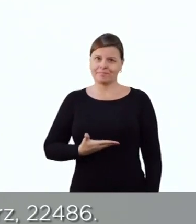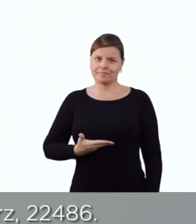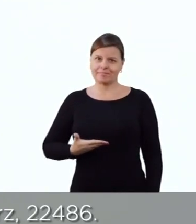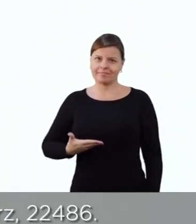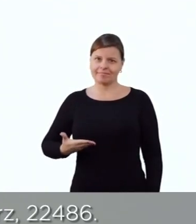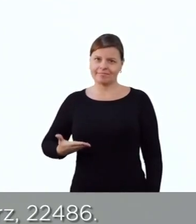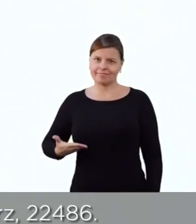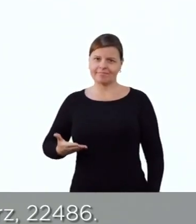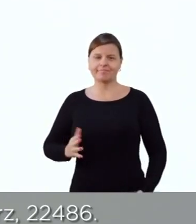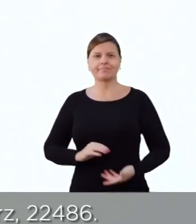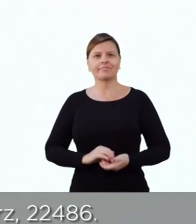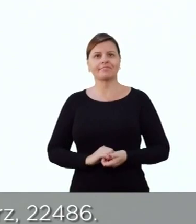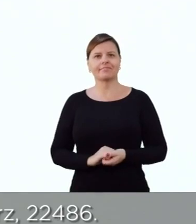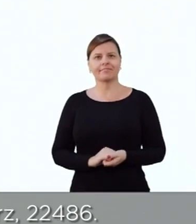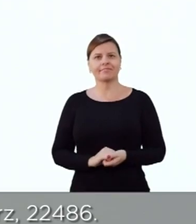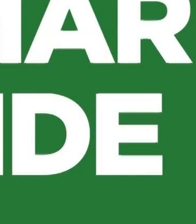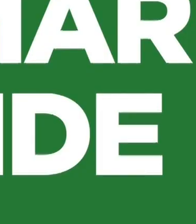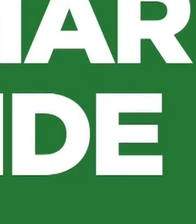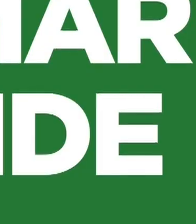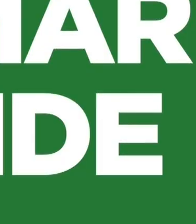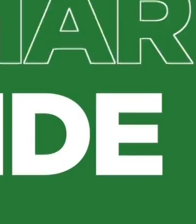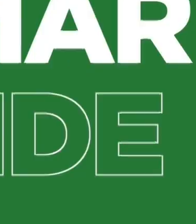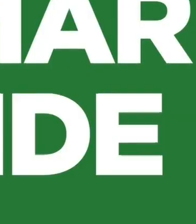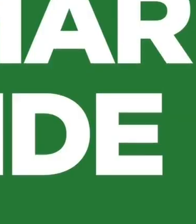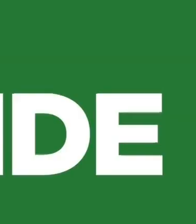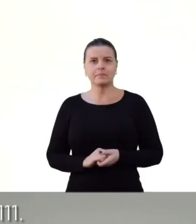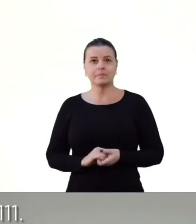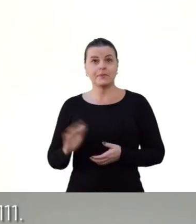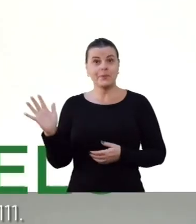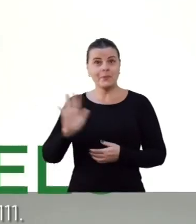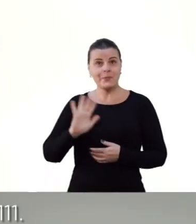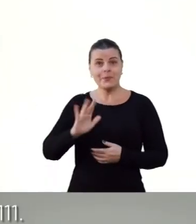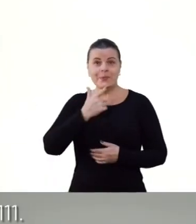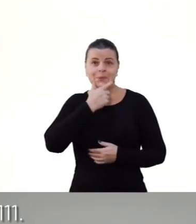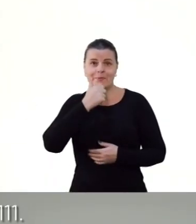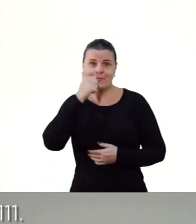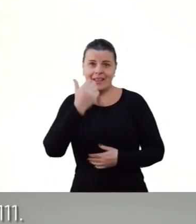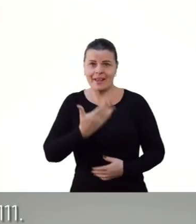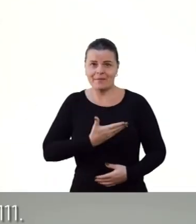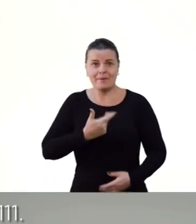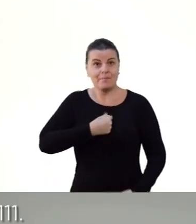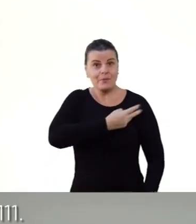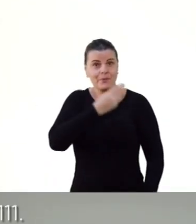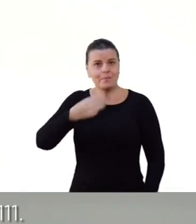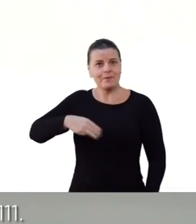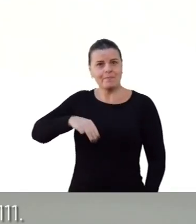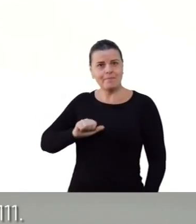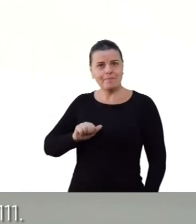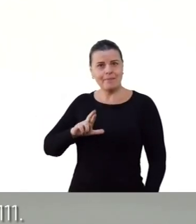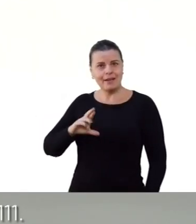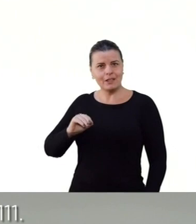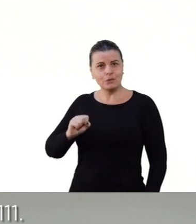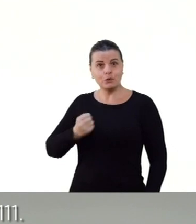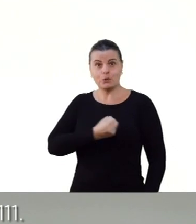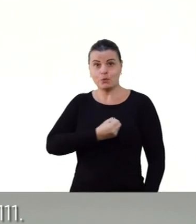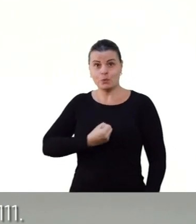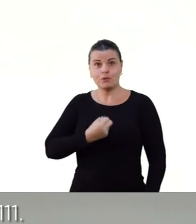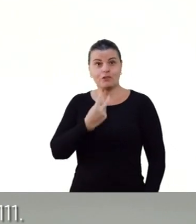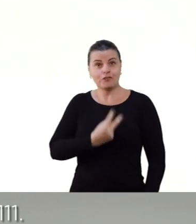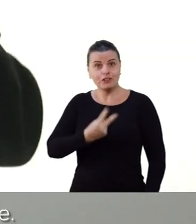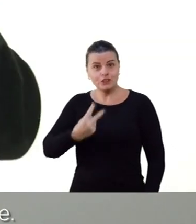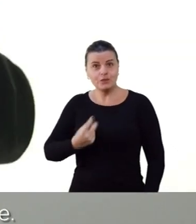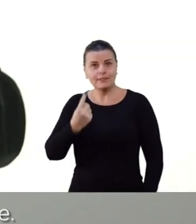Suedes, 22, 486. Olá, e amigas, eu sou o Marcos Barrichello, 22,